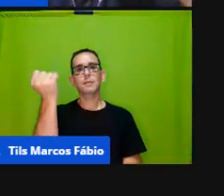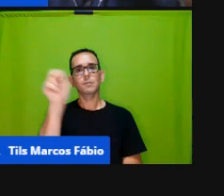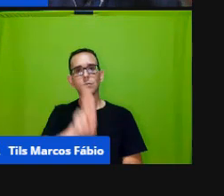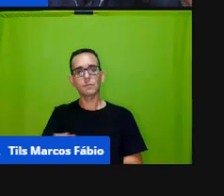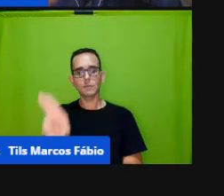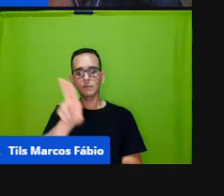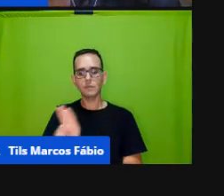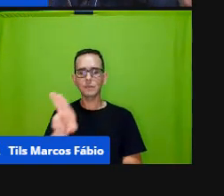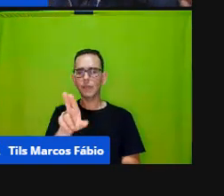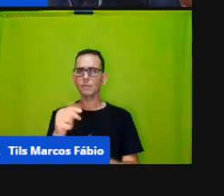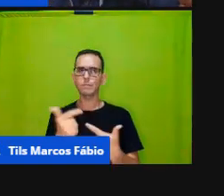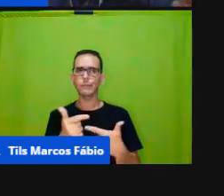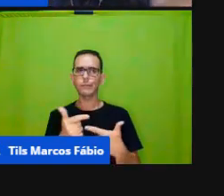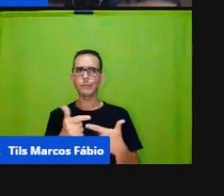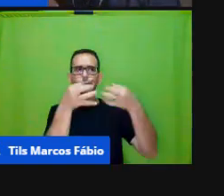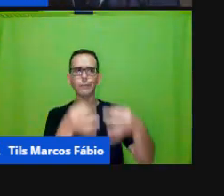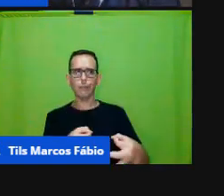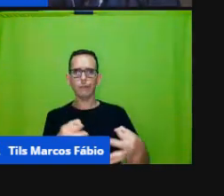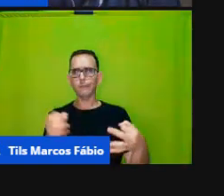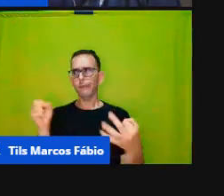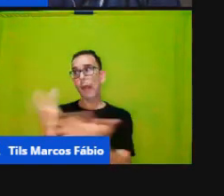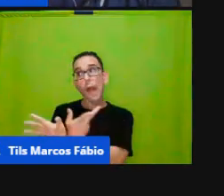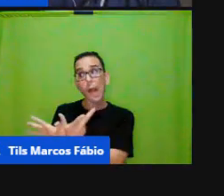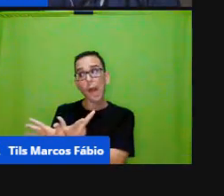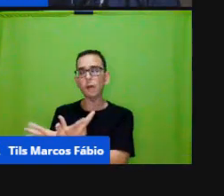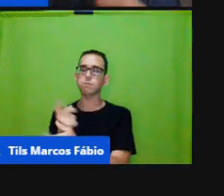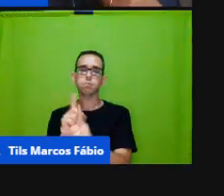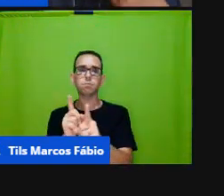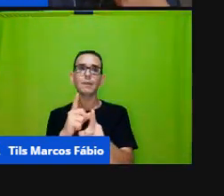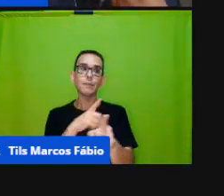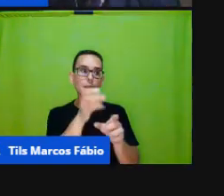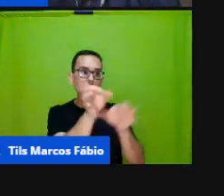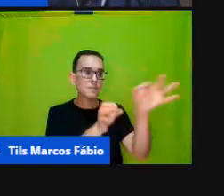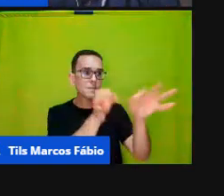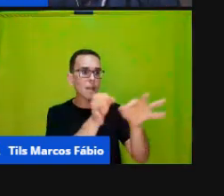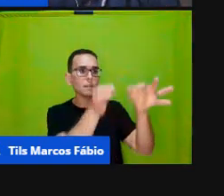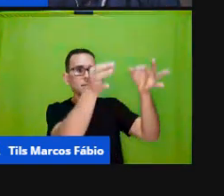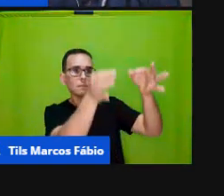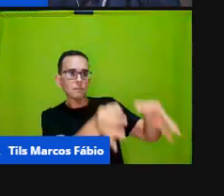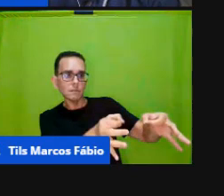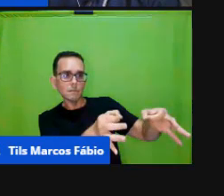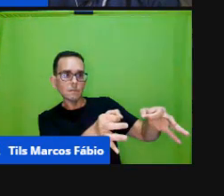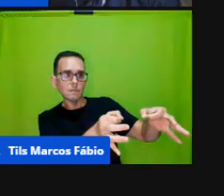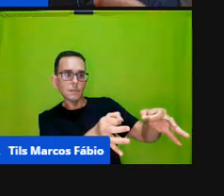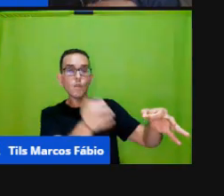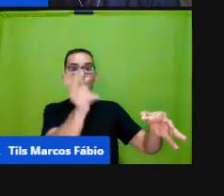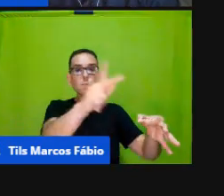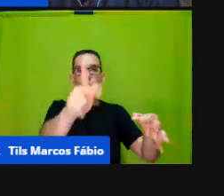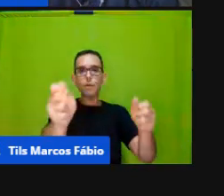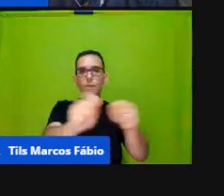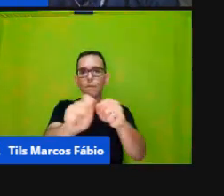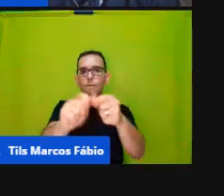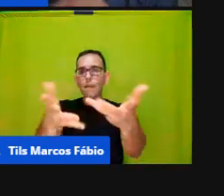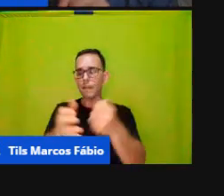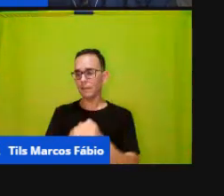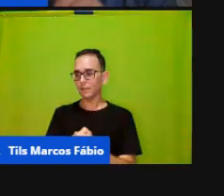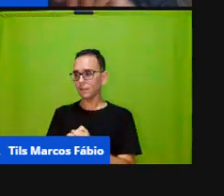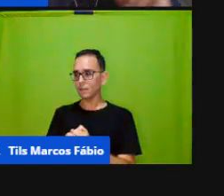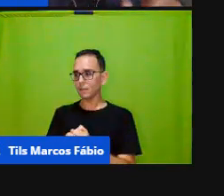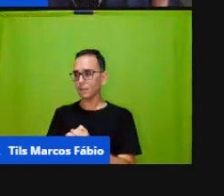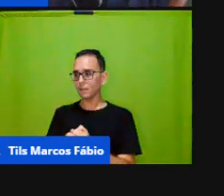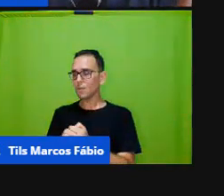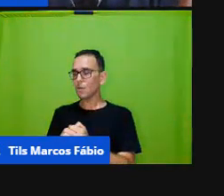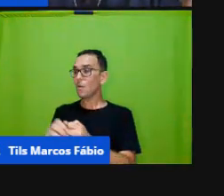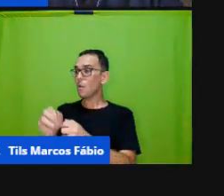existe o dado certo e o dado errado temos dado estruturado o dado que a professora construiu o dado de cores que a